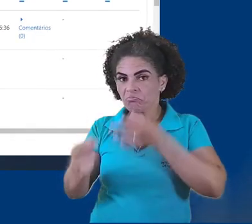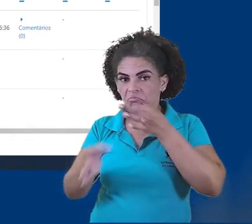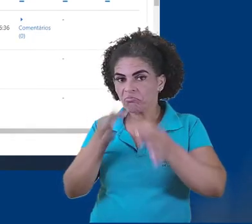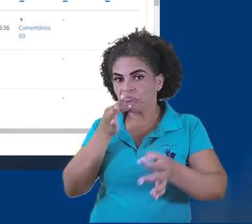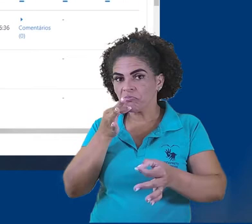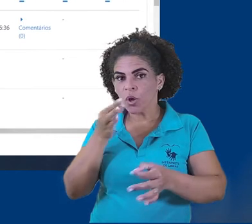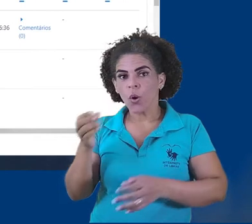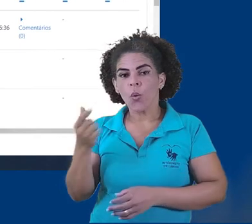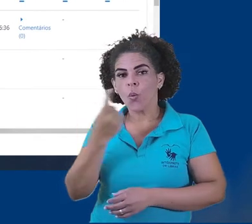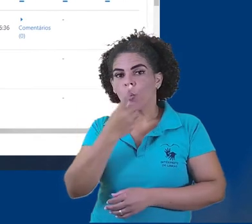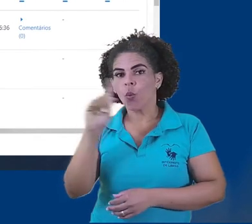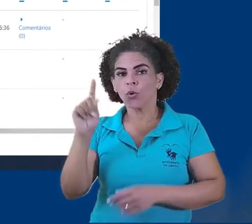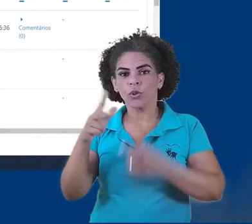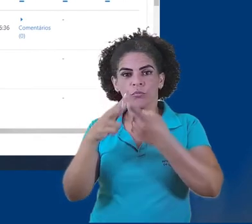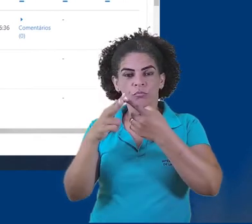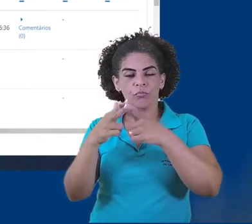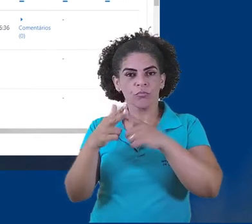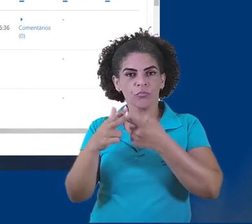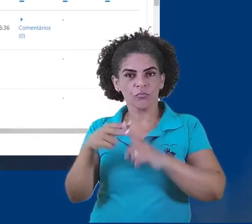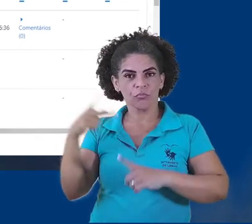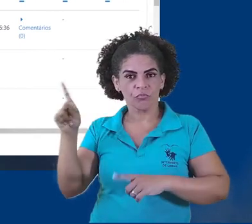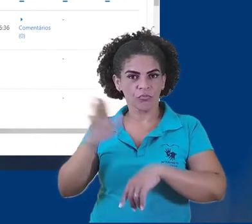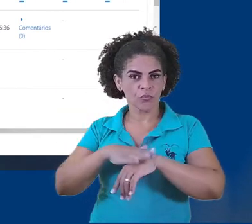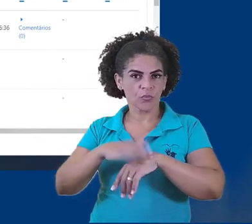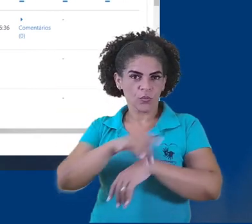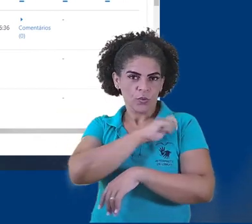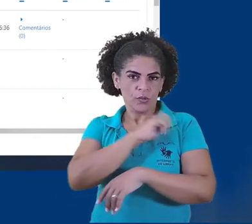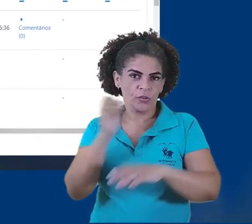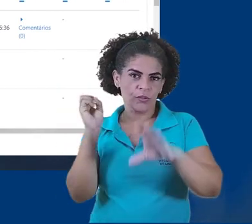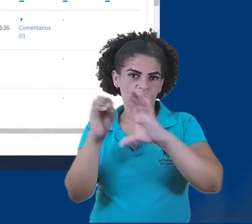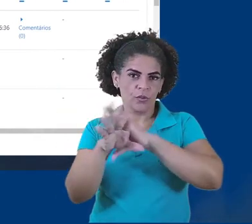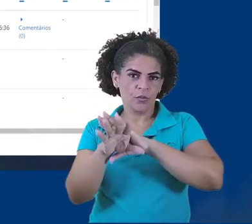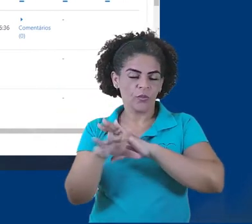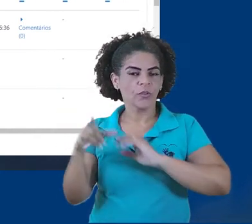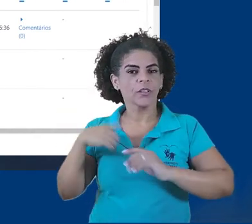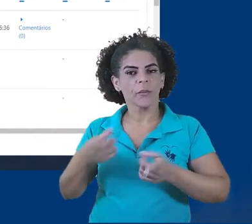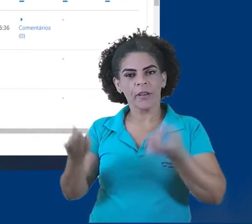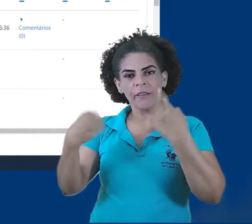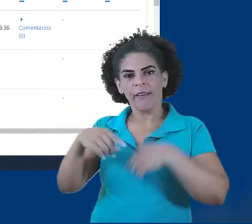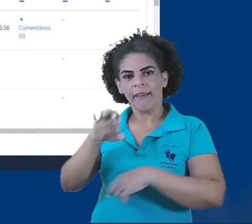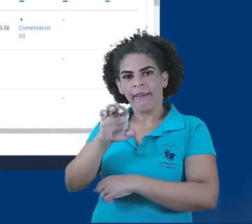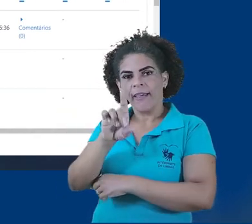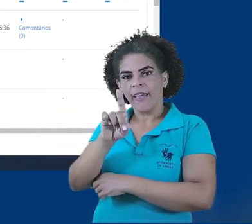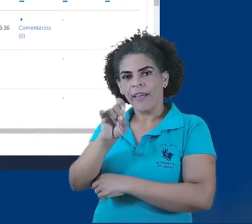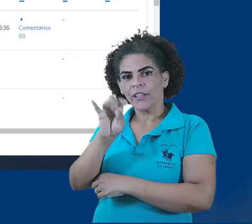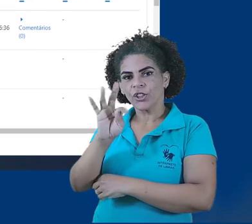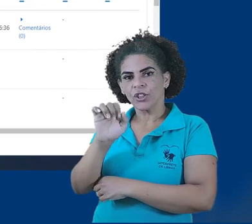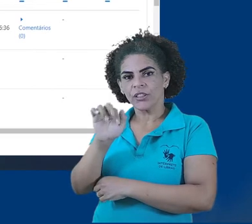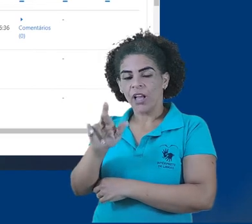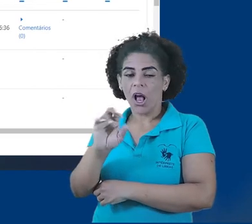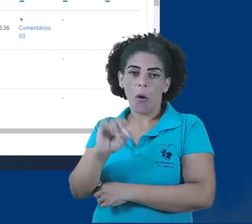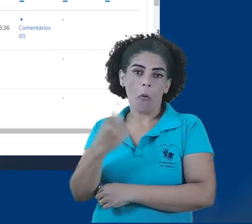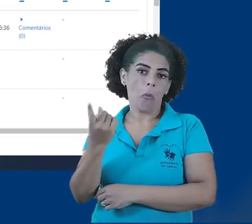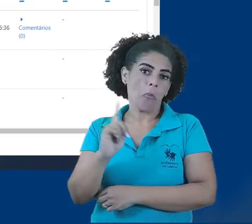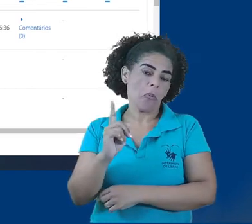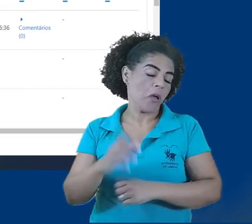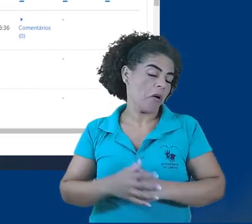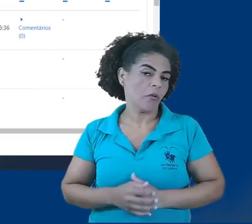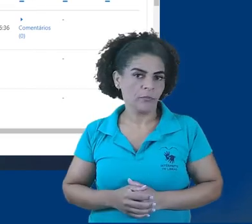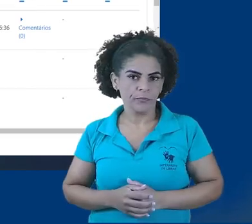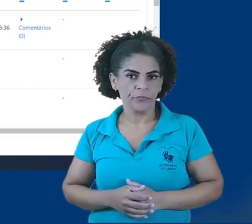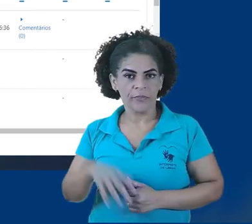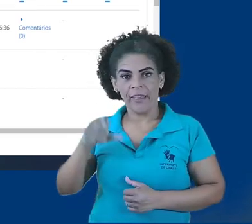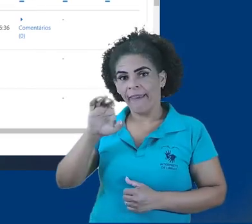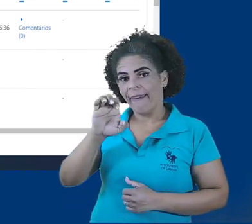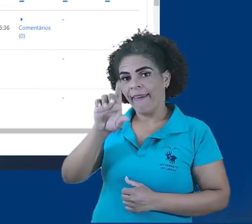última modificação do status desse envio, e eu tenho as seções de editar e nota. No menu